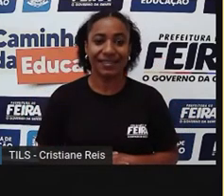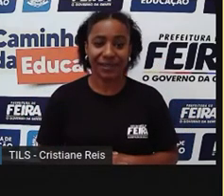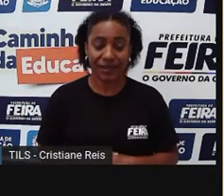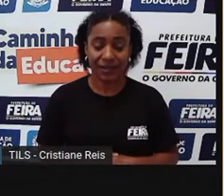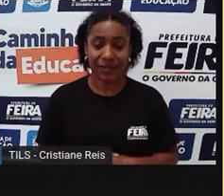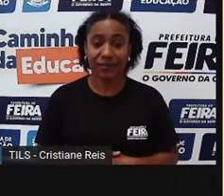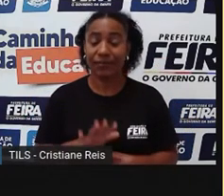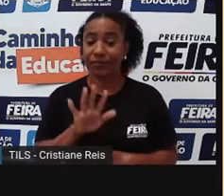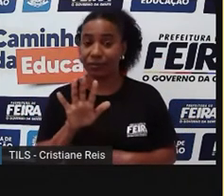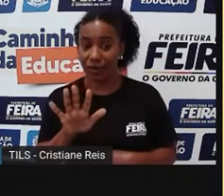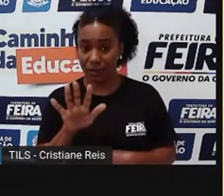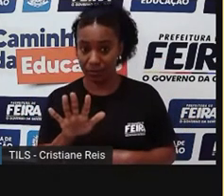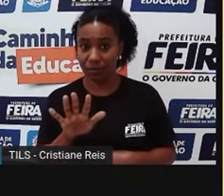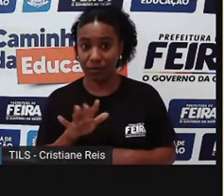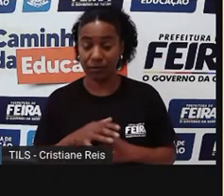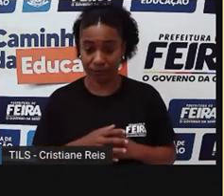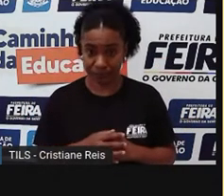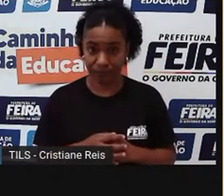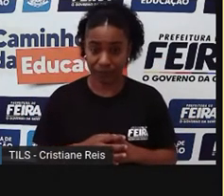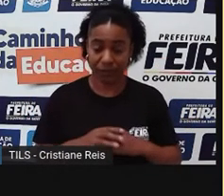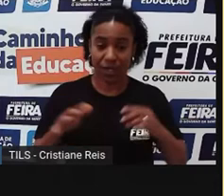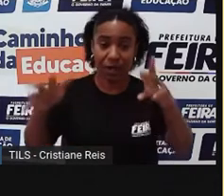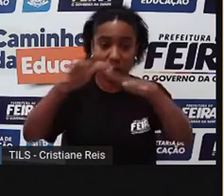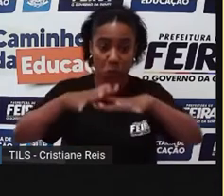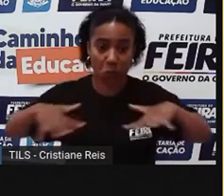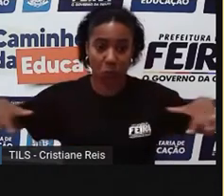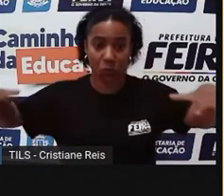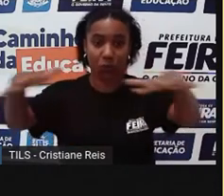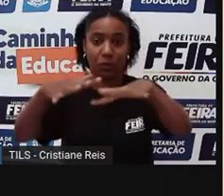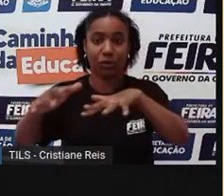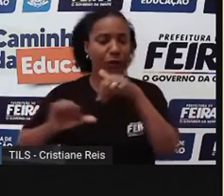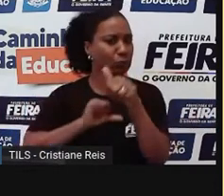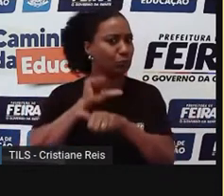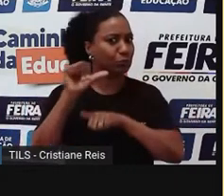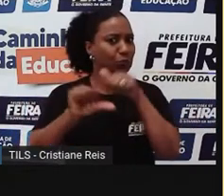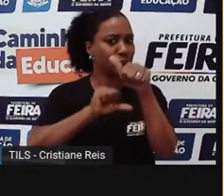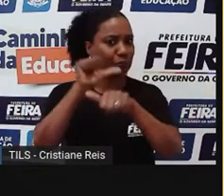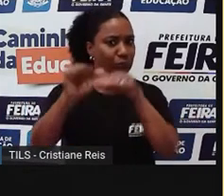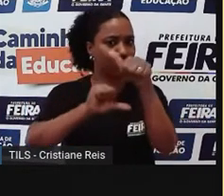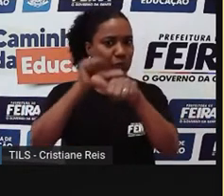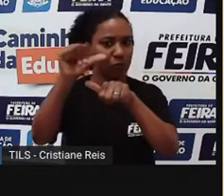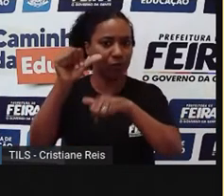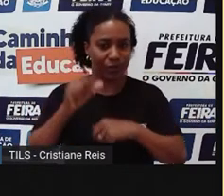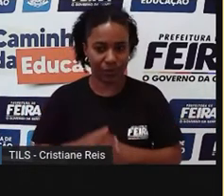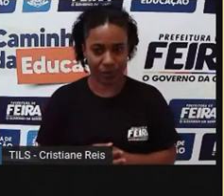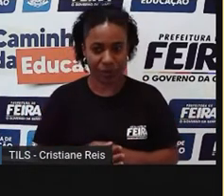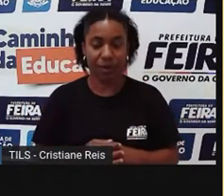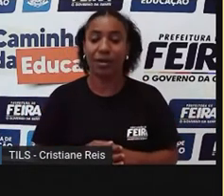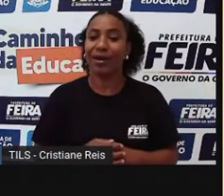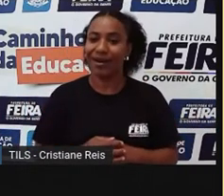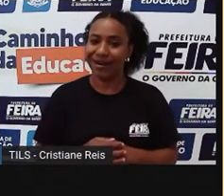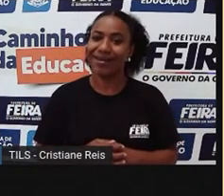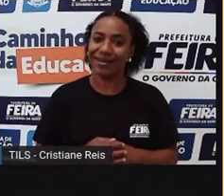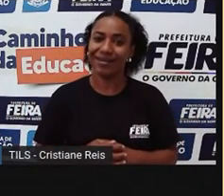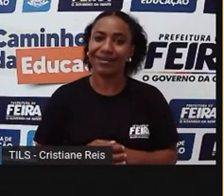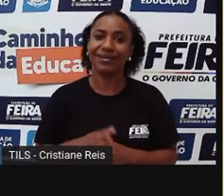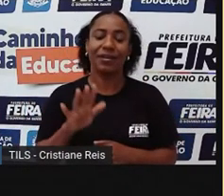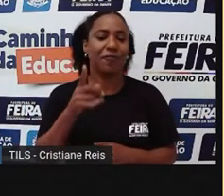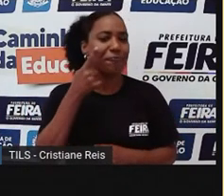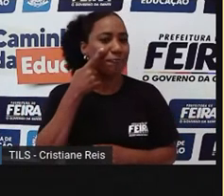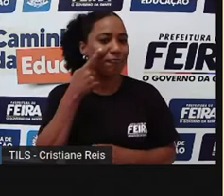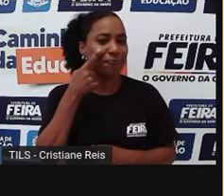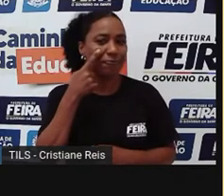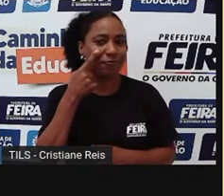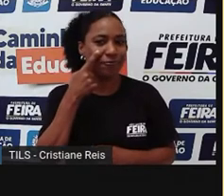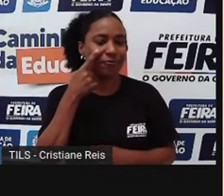essas paisagens, elas se transformam, né? E a gente vai fazer um passeio agora do antes e depois